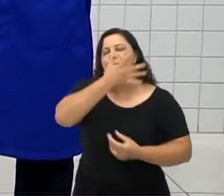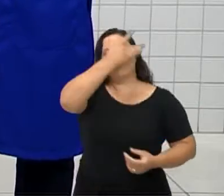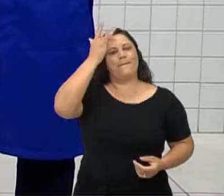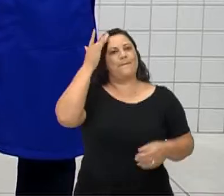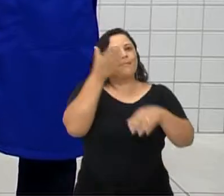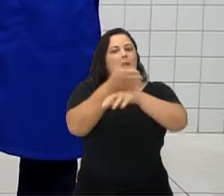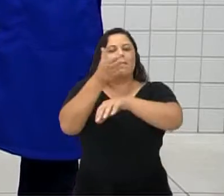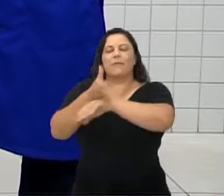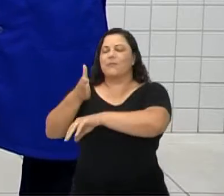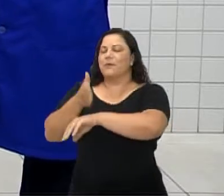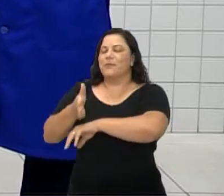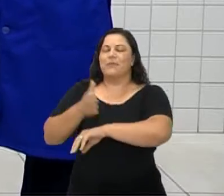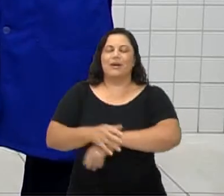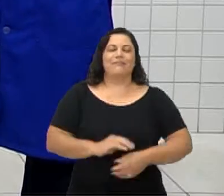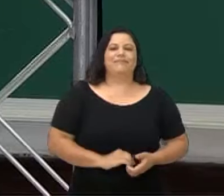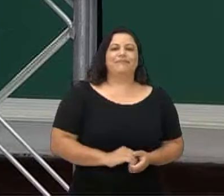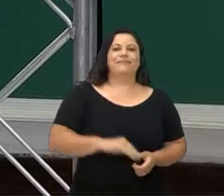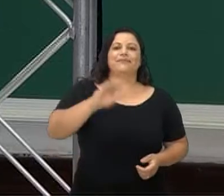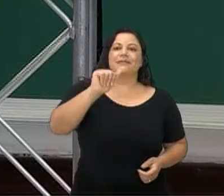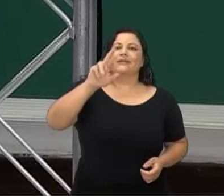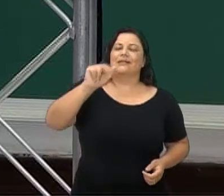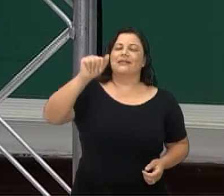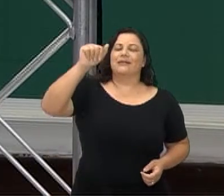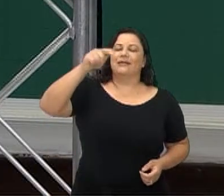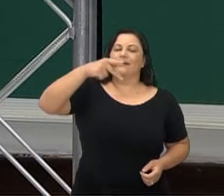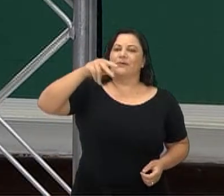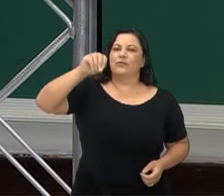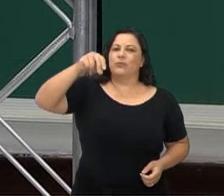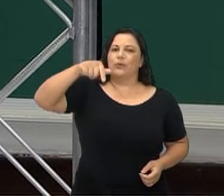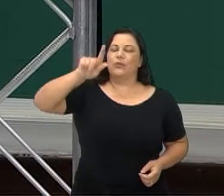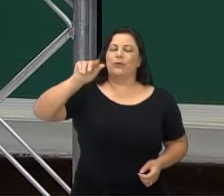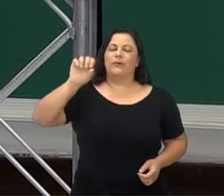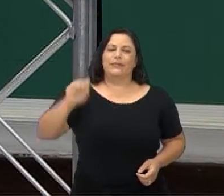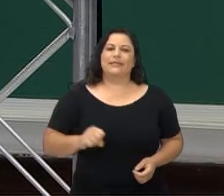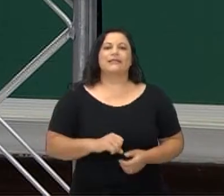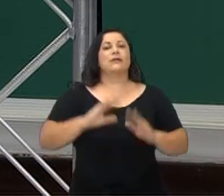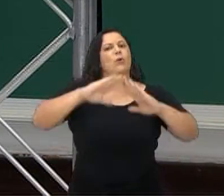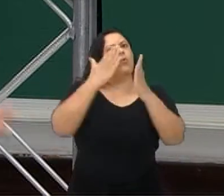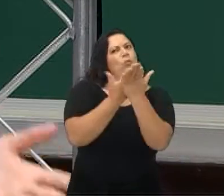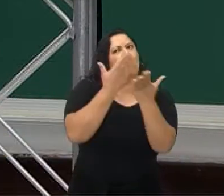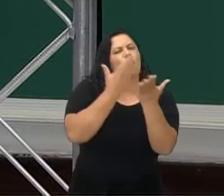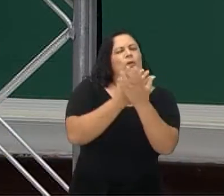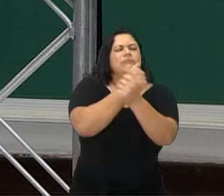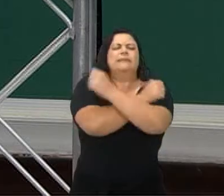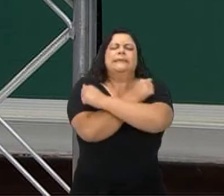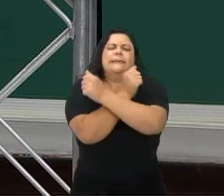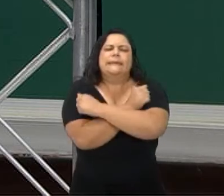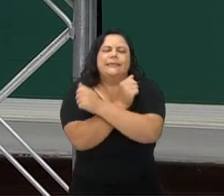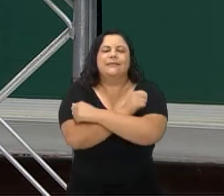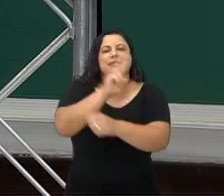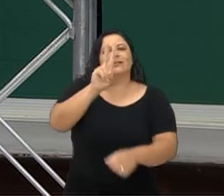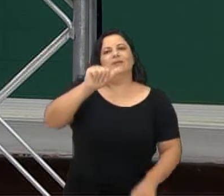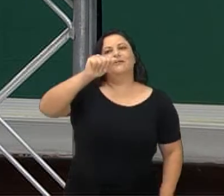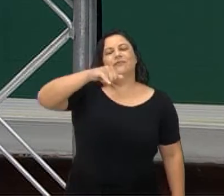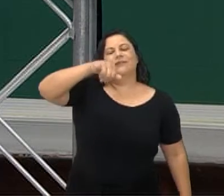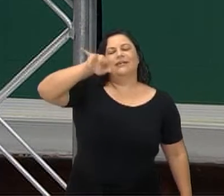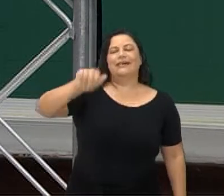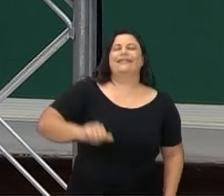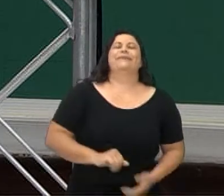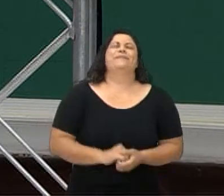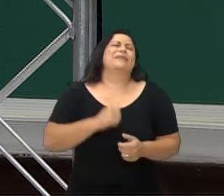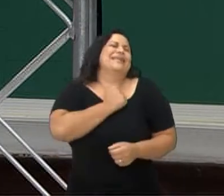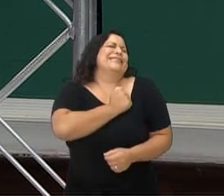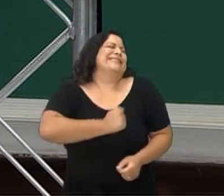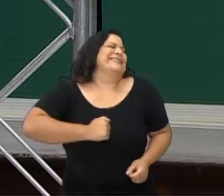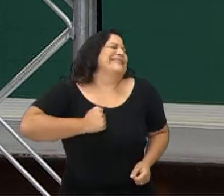Luísa de Arapongas, Colégio Nadir Mendes, Montanha. Abraço para a professora Vânia, estava com saudade.